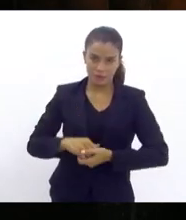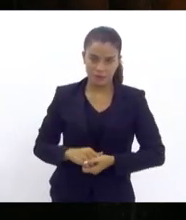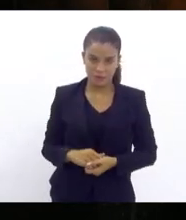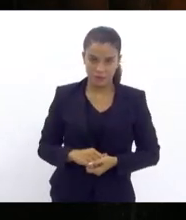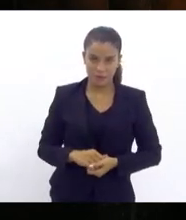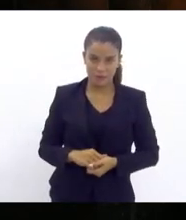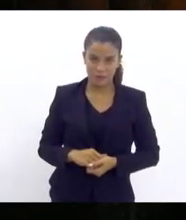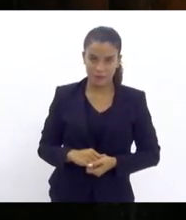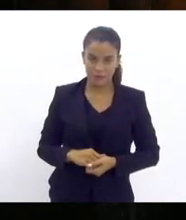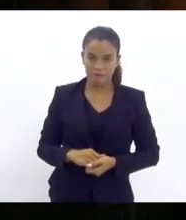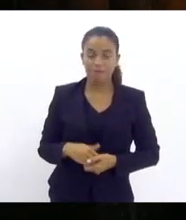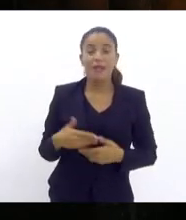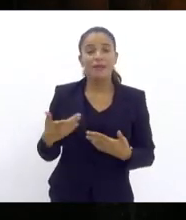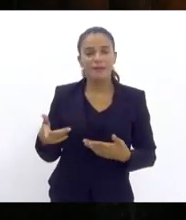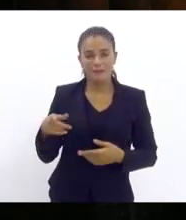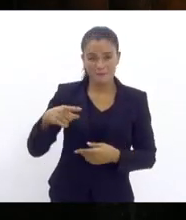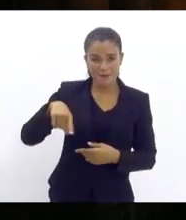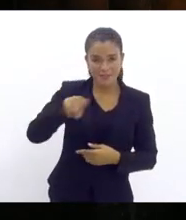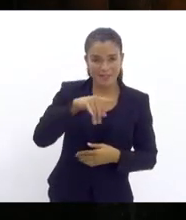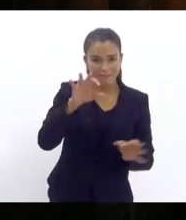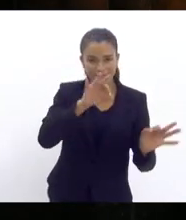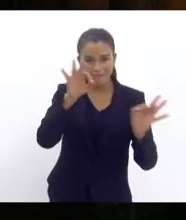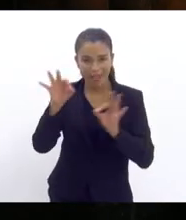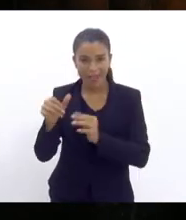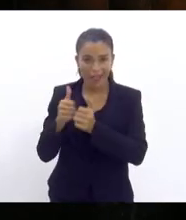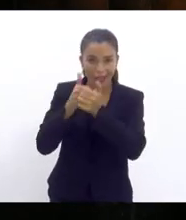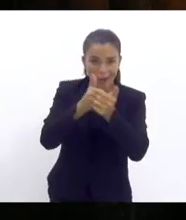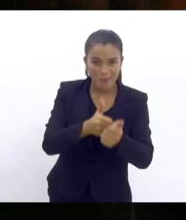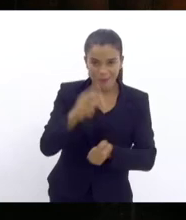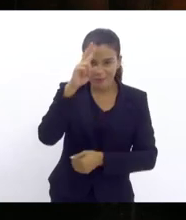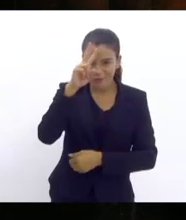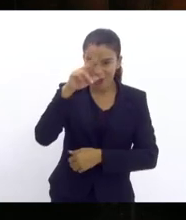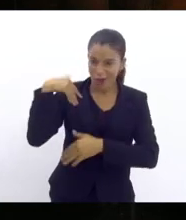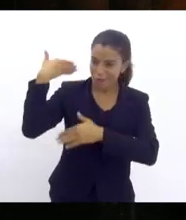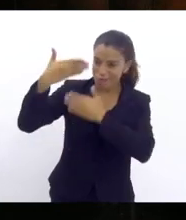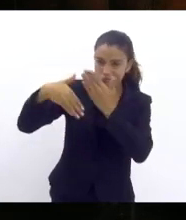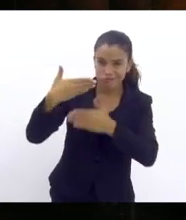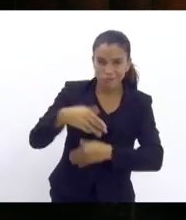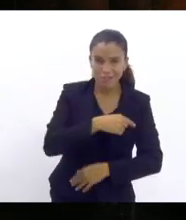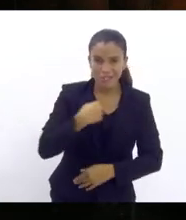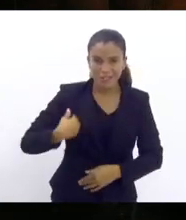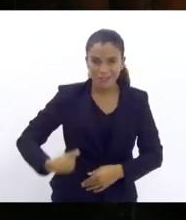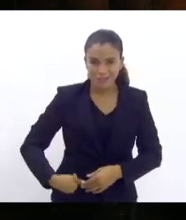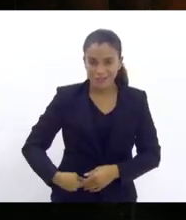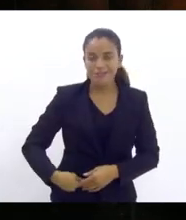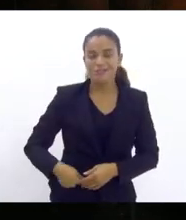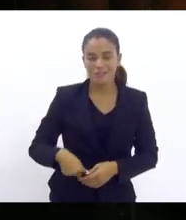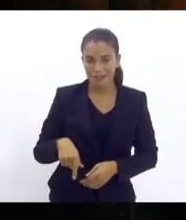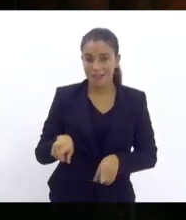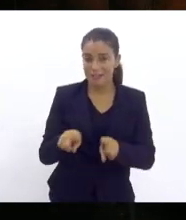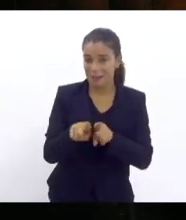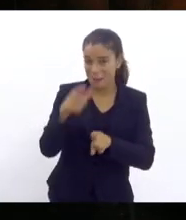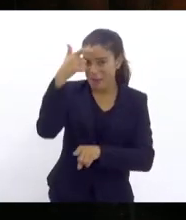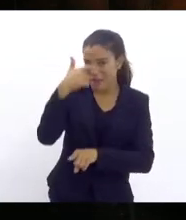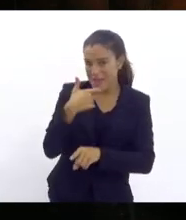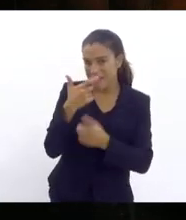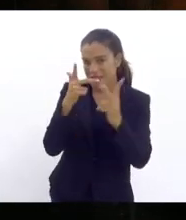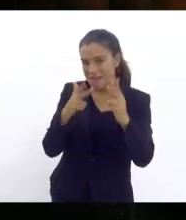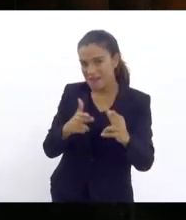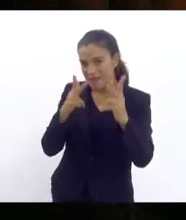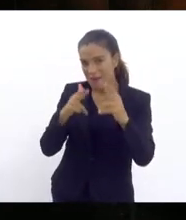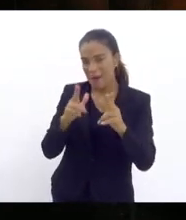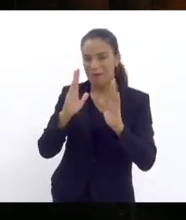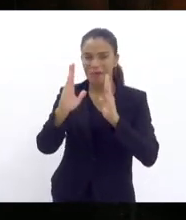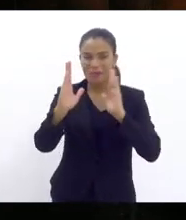e quem acompanha a história da China e quem como eu na época de